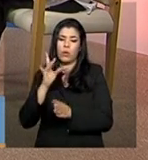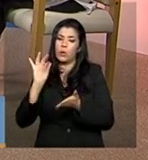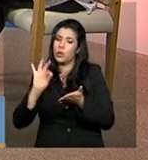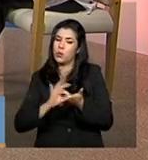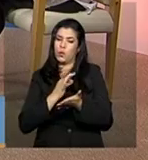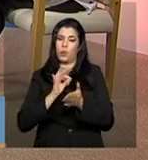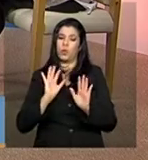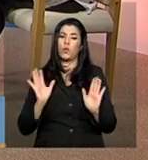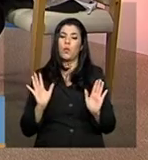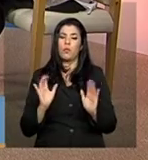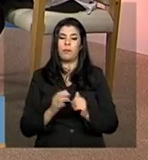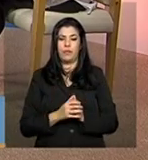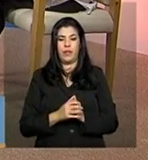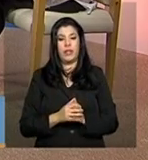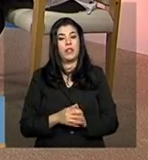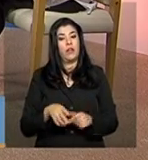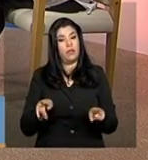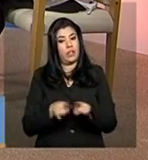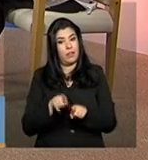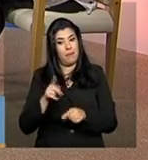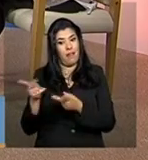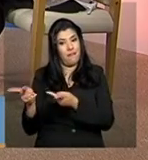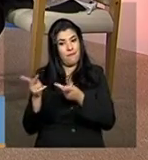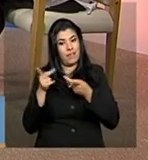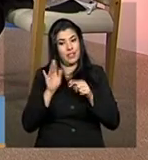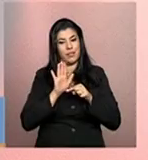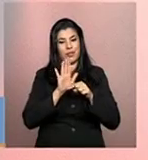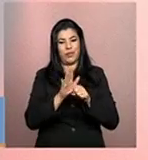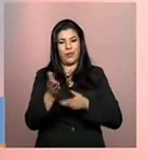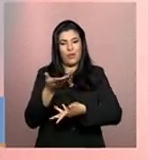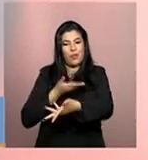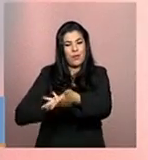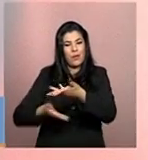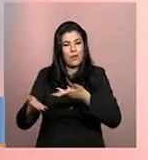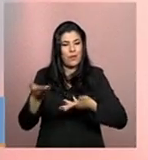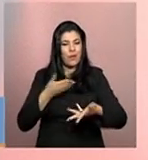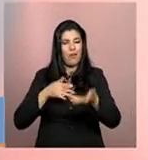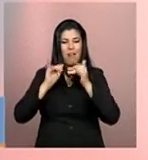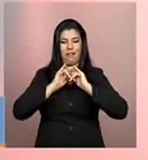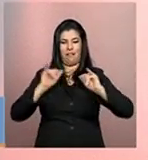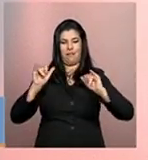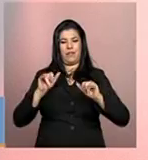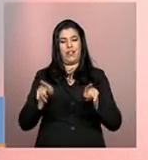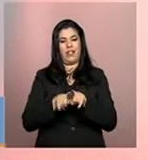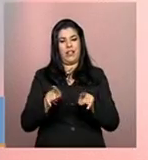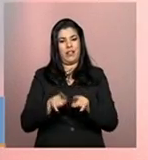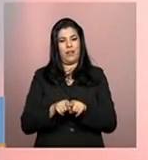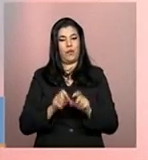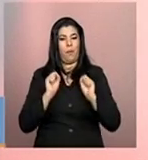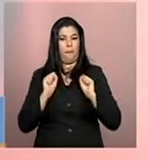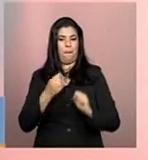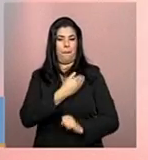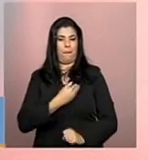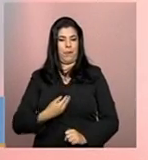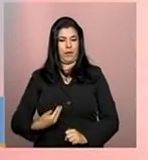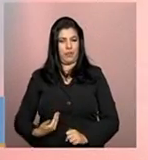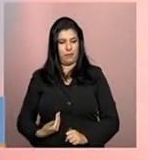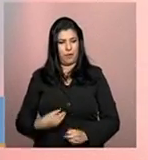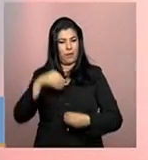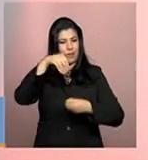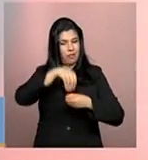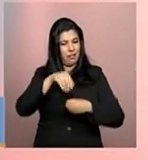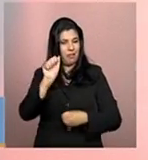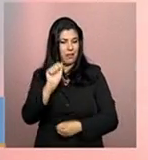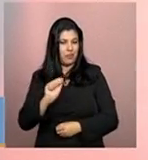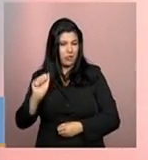Ela é um momento de troca de informação, com toda certeza. A presença do poder público ali dentro da entidade pode ser já algumas